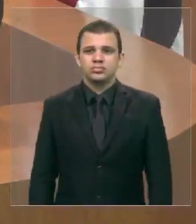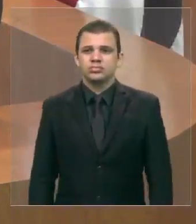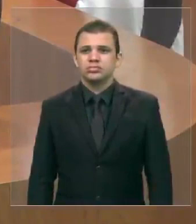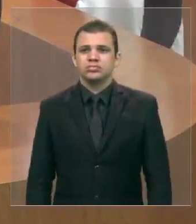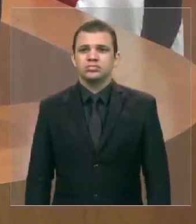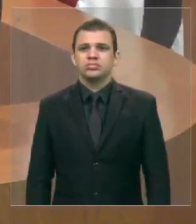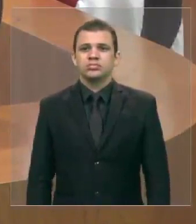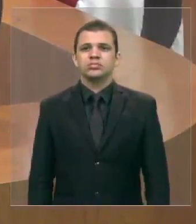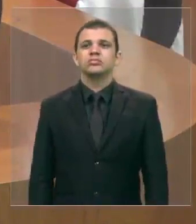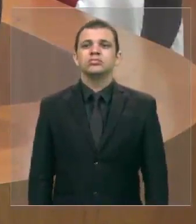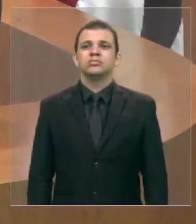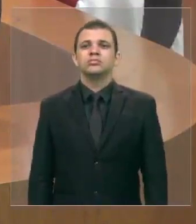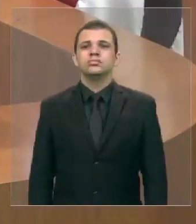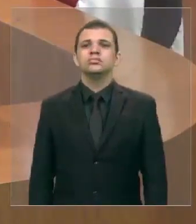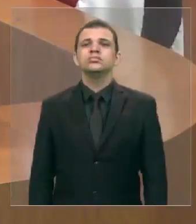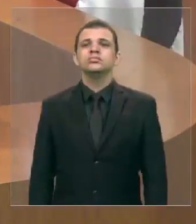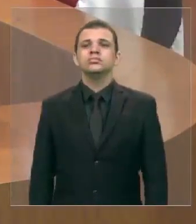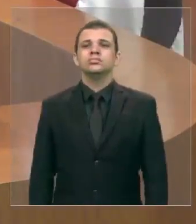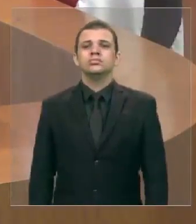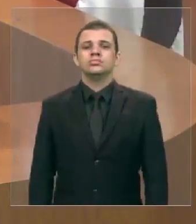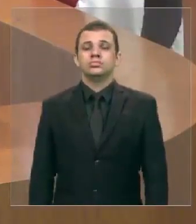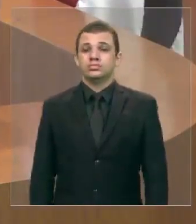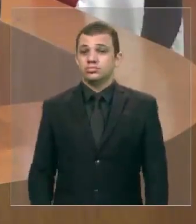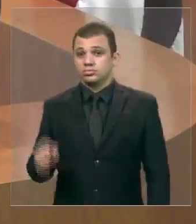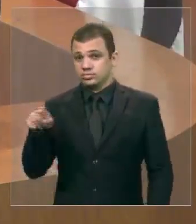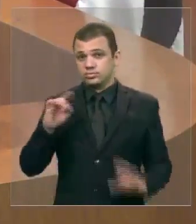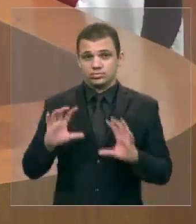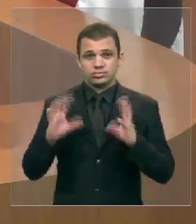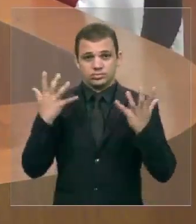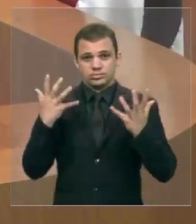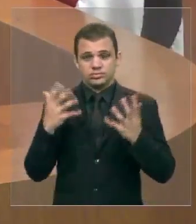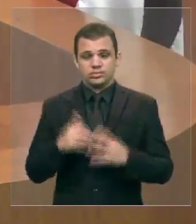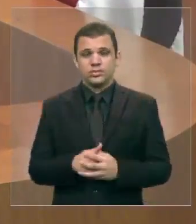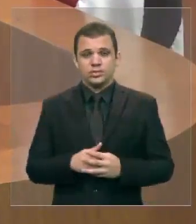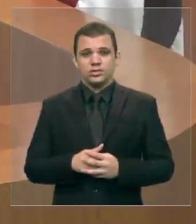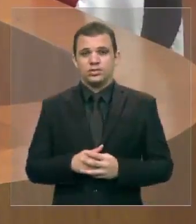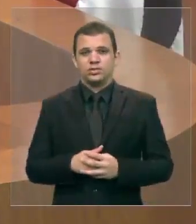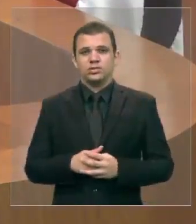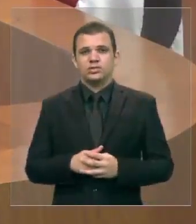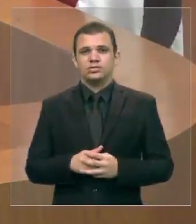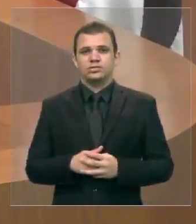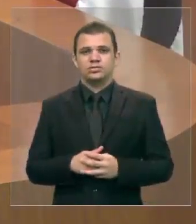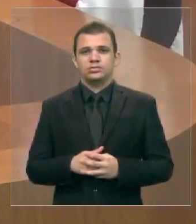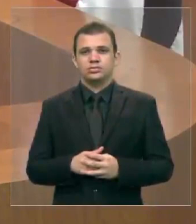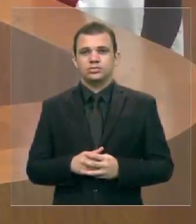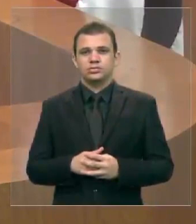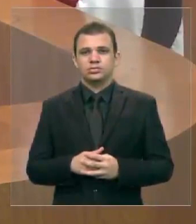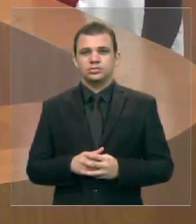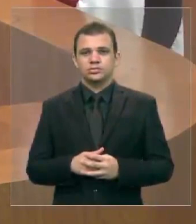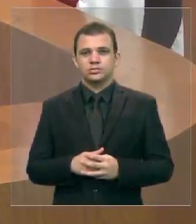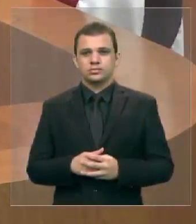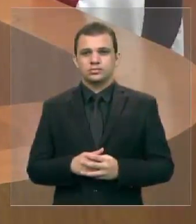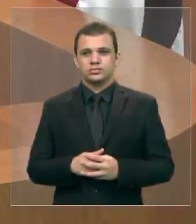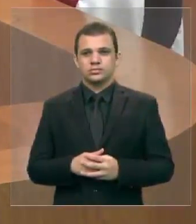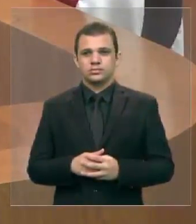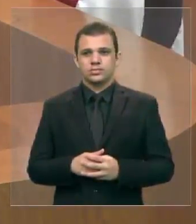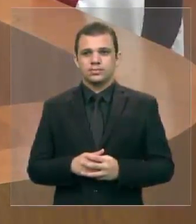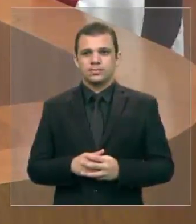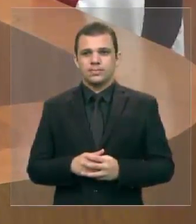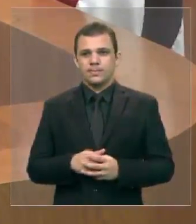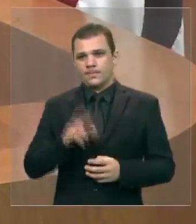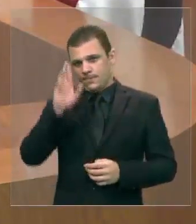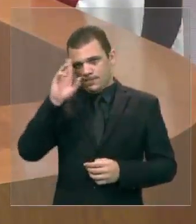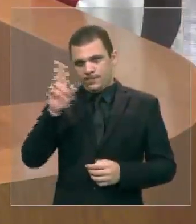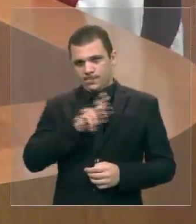E o evento, presidente, que está